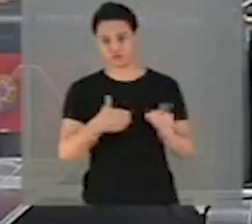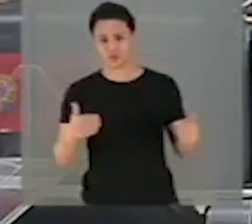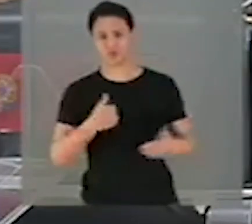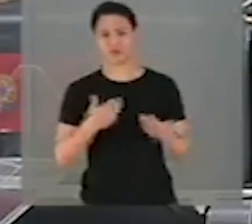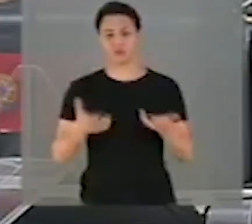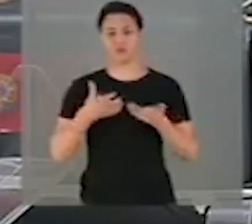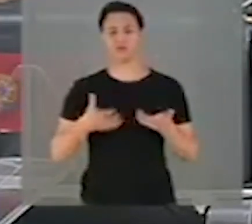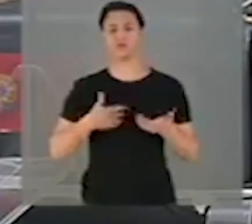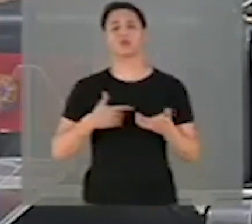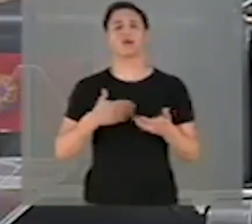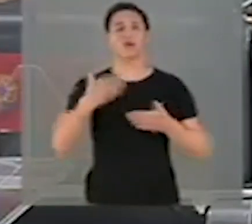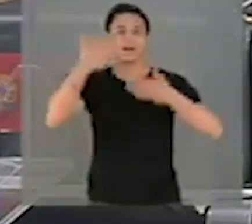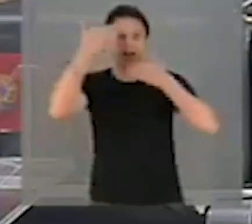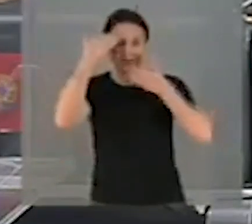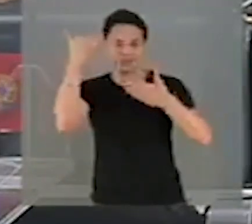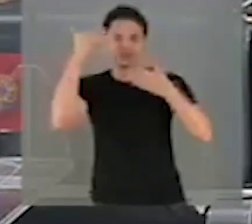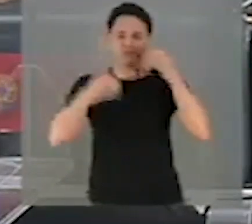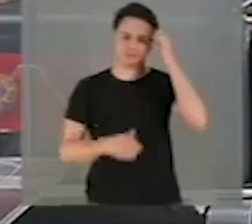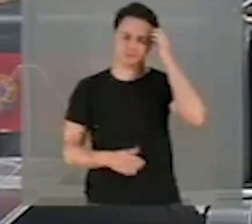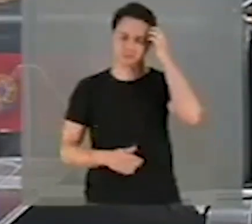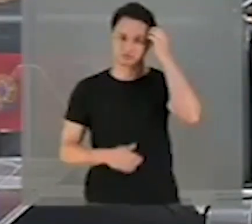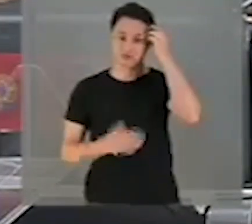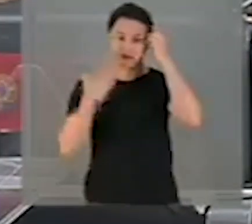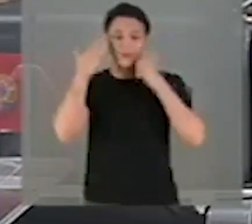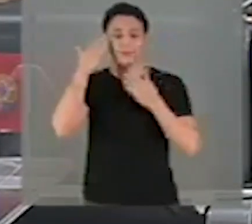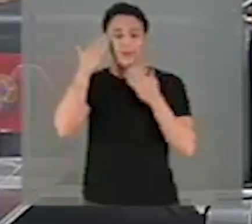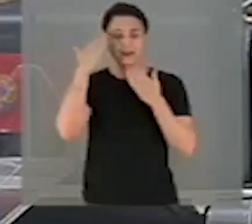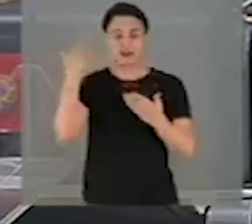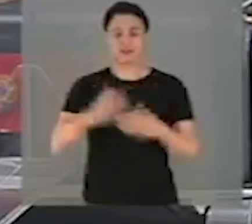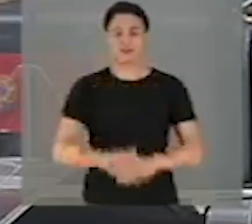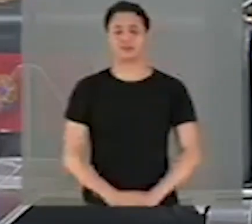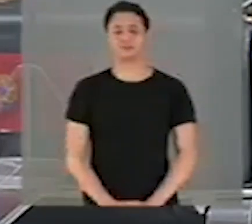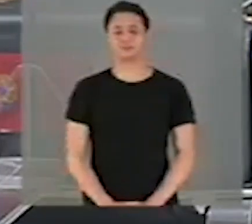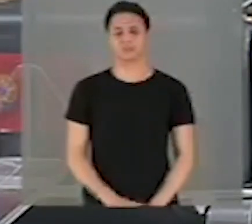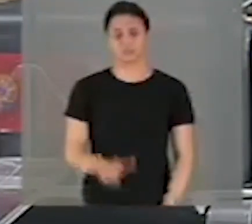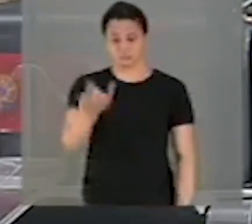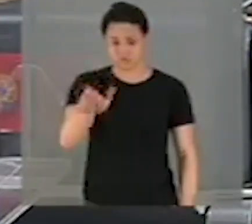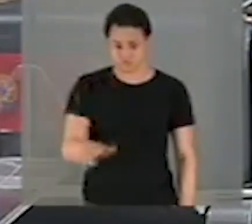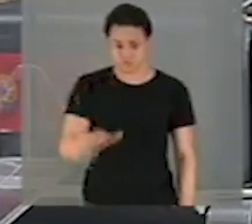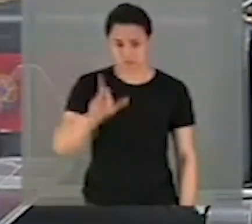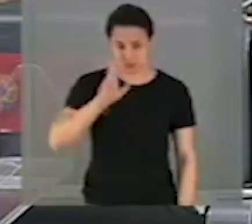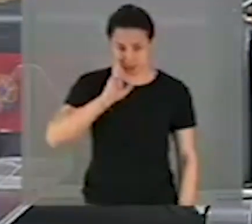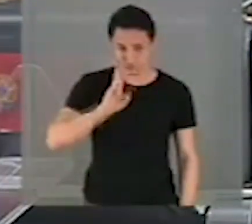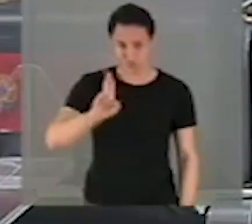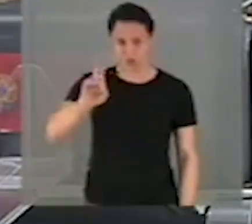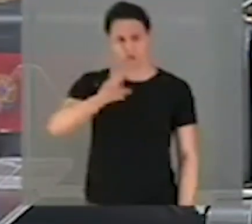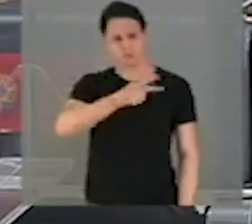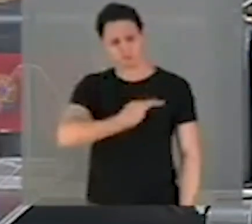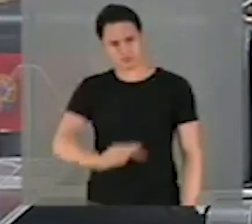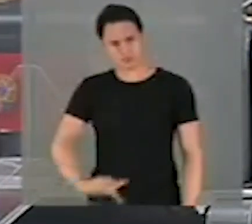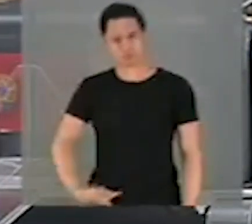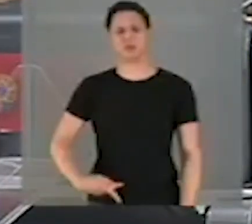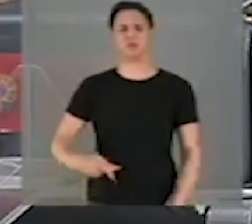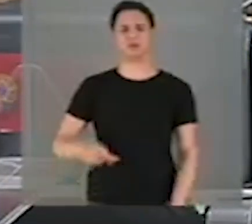fazer um registro de agradecimento. Agradecer vossa excelência, presidente desta